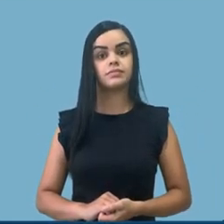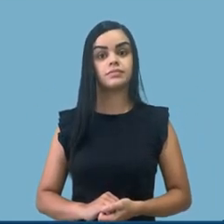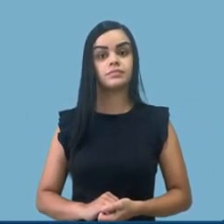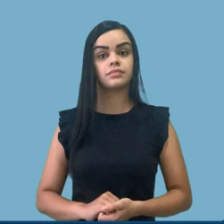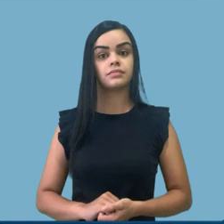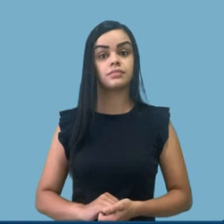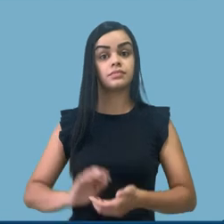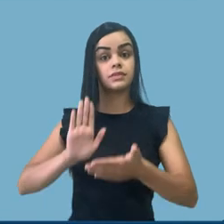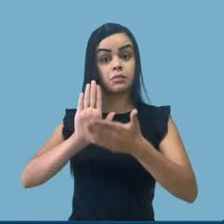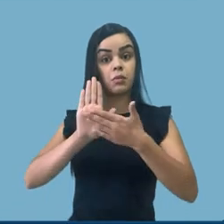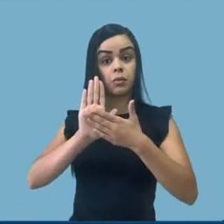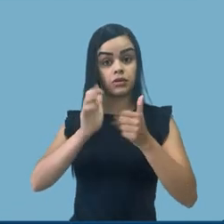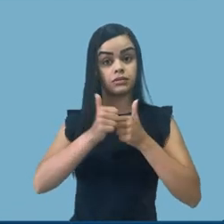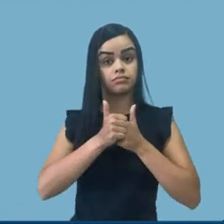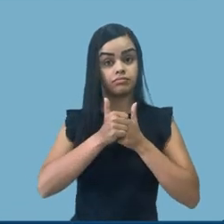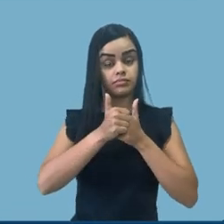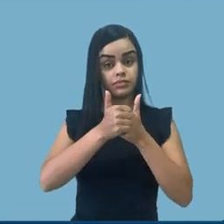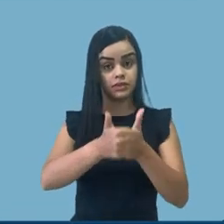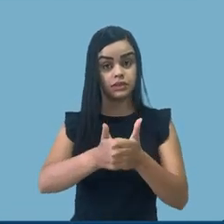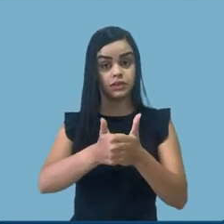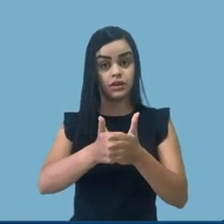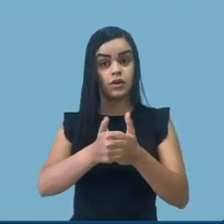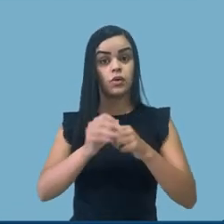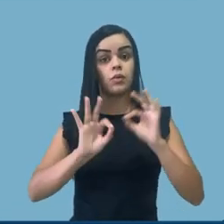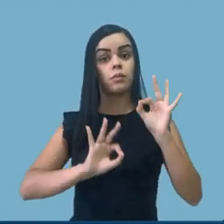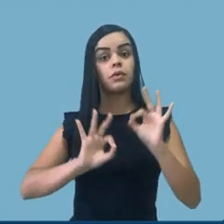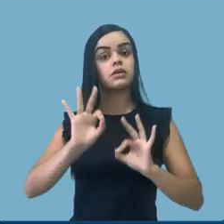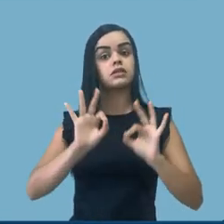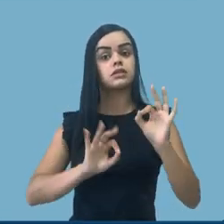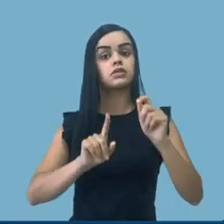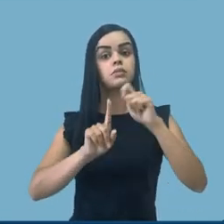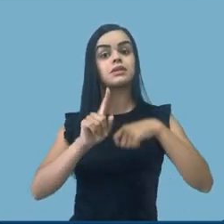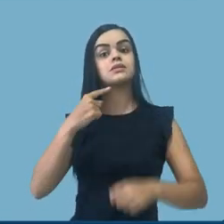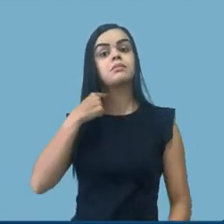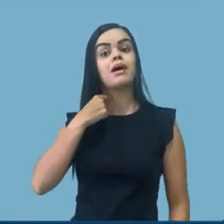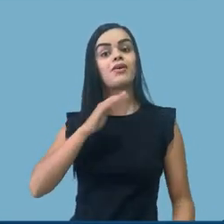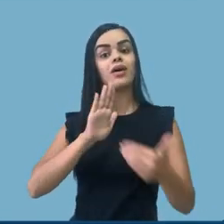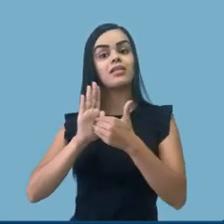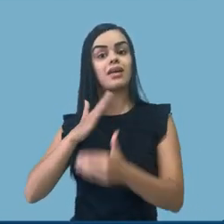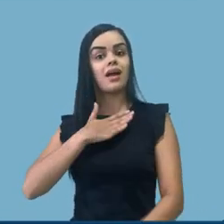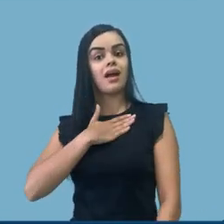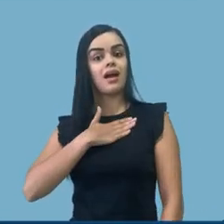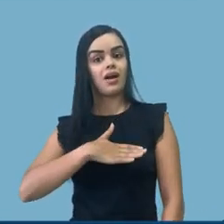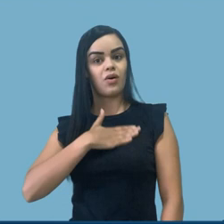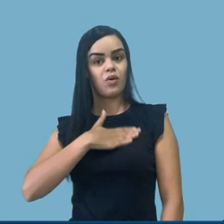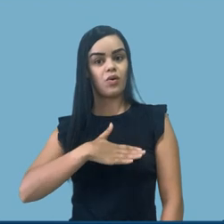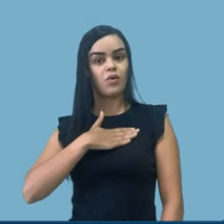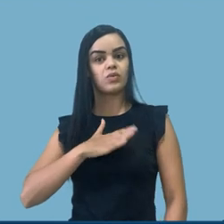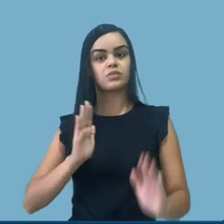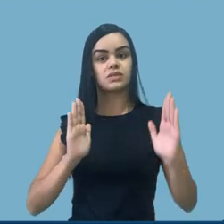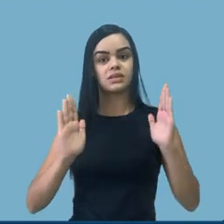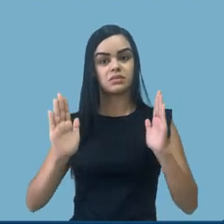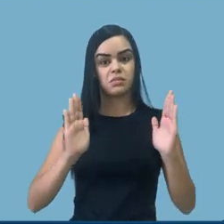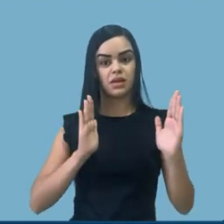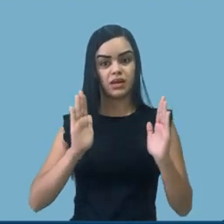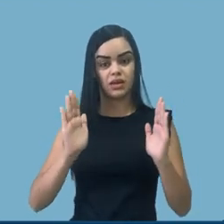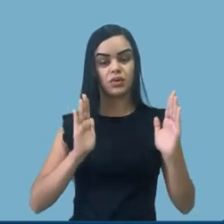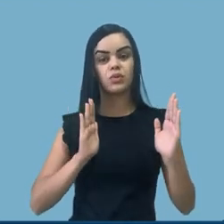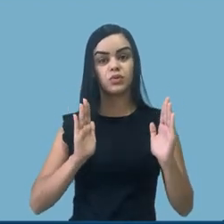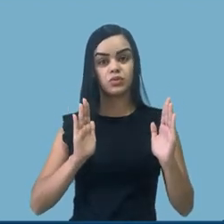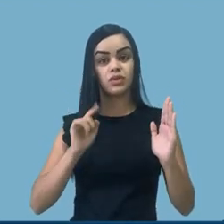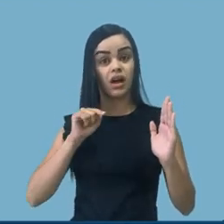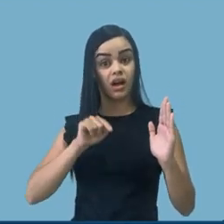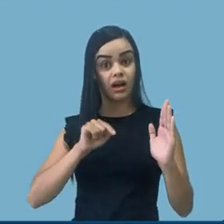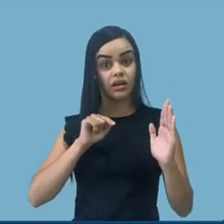Na proposta atual, o horizonte de planejamento é maio-agosto de 2021 e a esse período de tempo, ou a esse